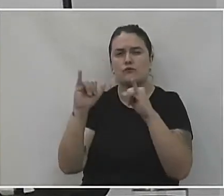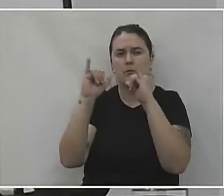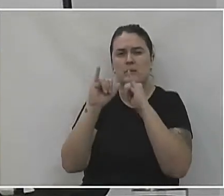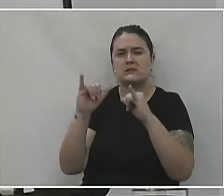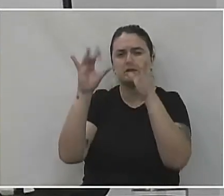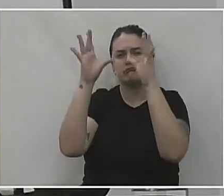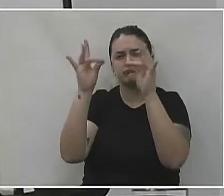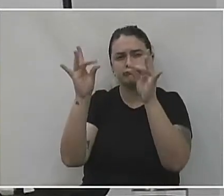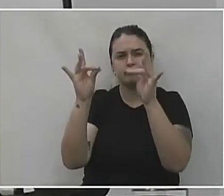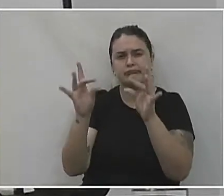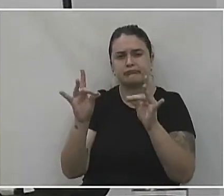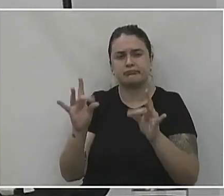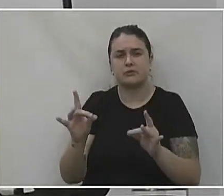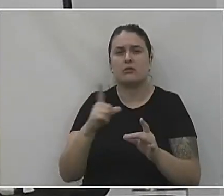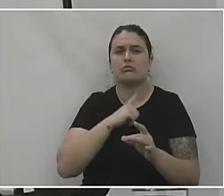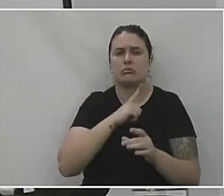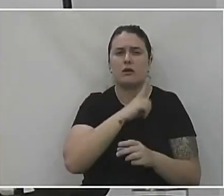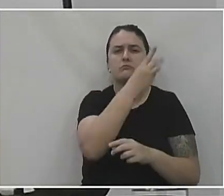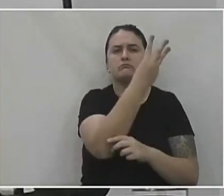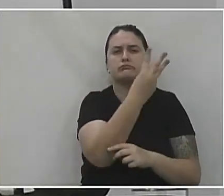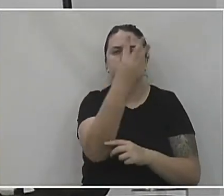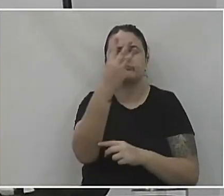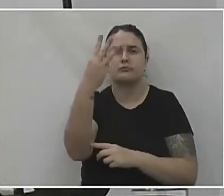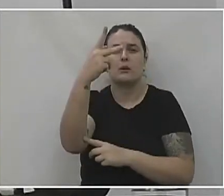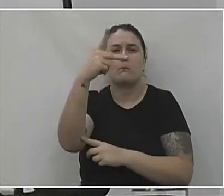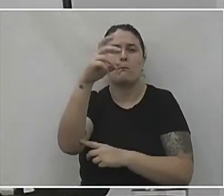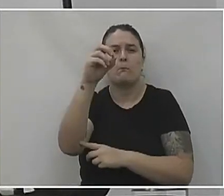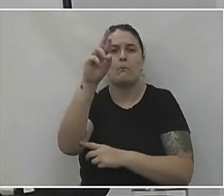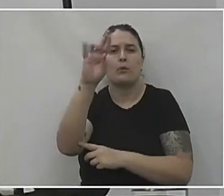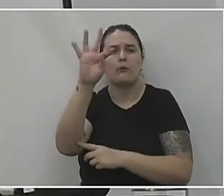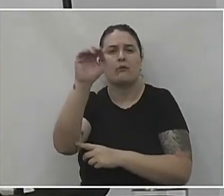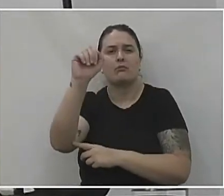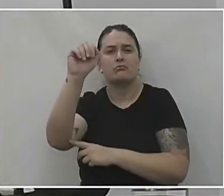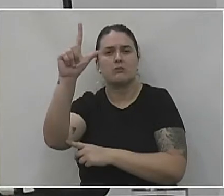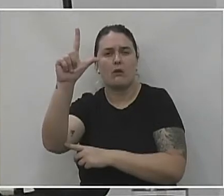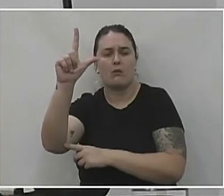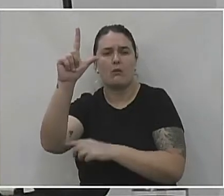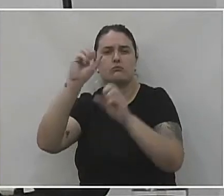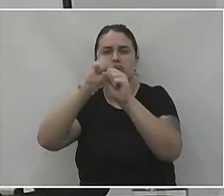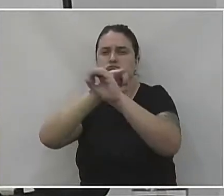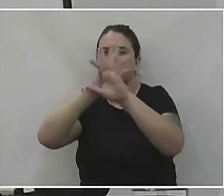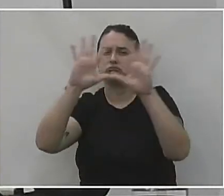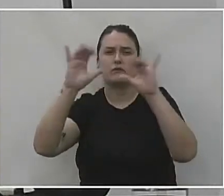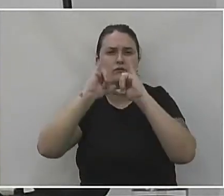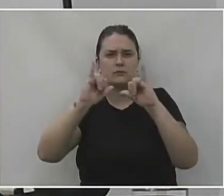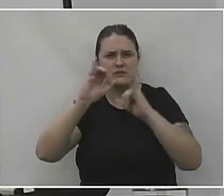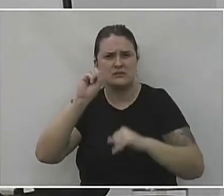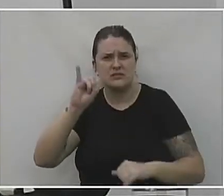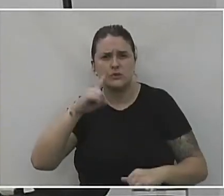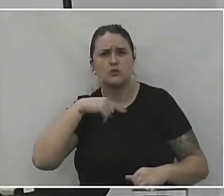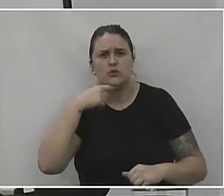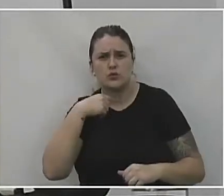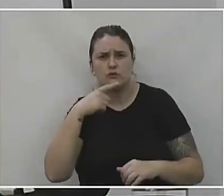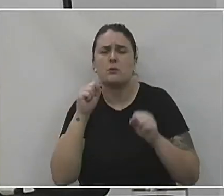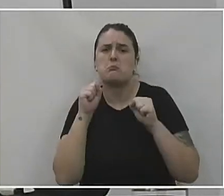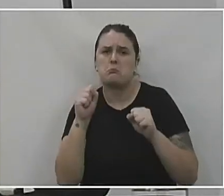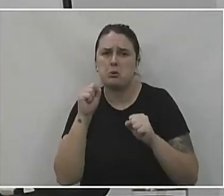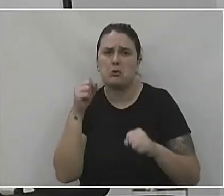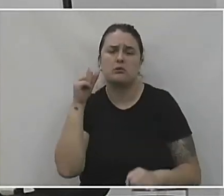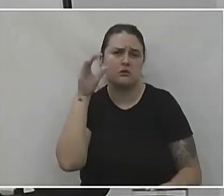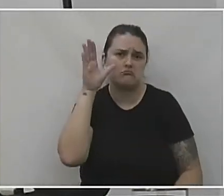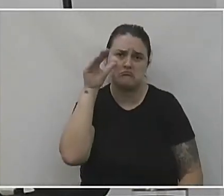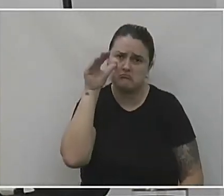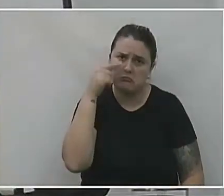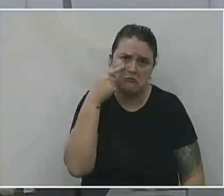explicados no portal da transparência, bem detalhados. Então, se tiver alguma dúvida, depois a gente pode estar dando alguma